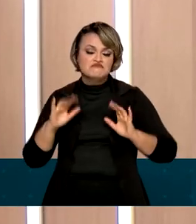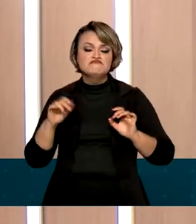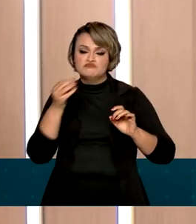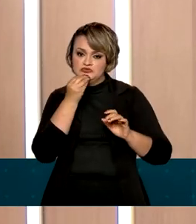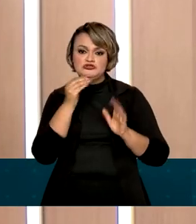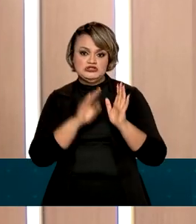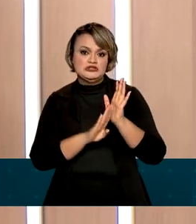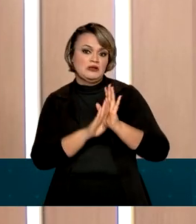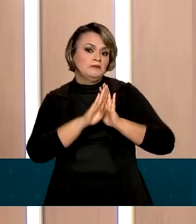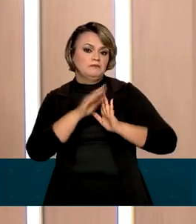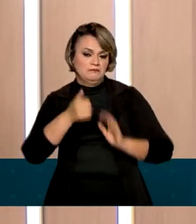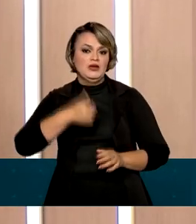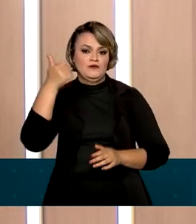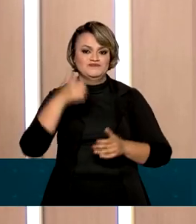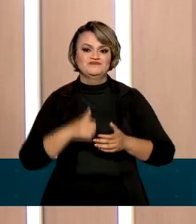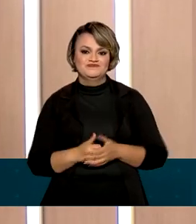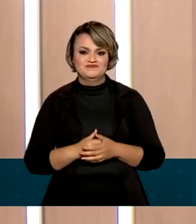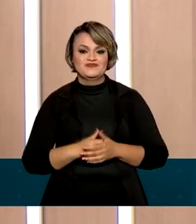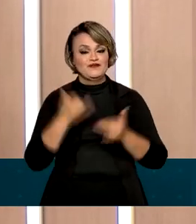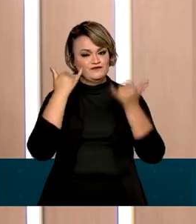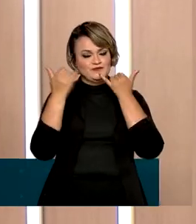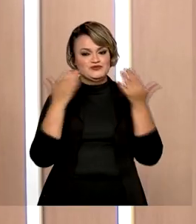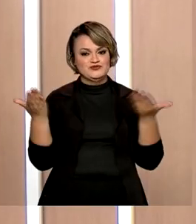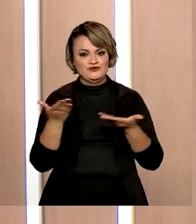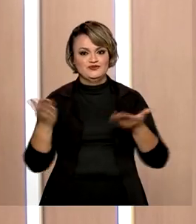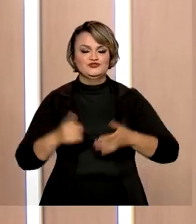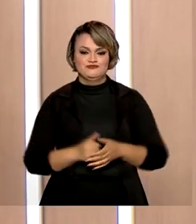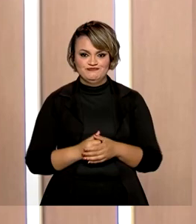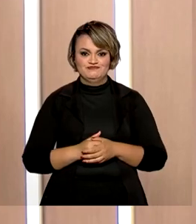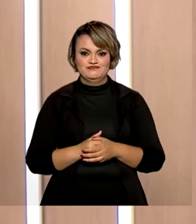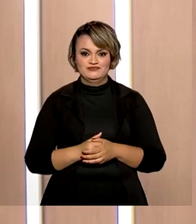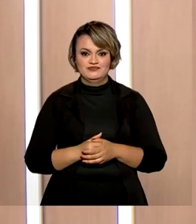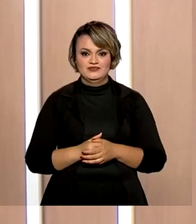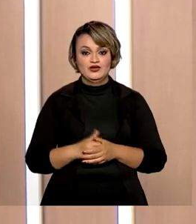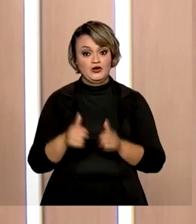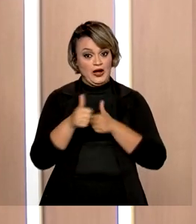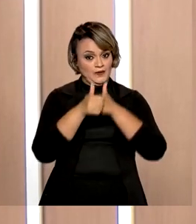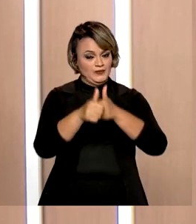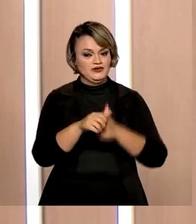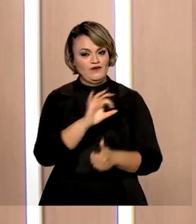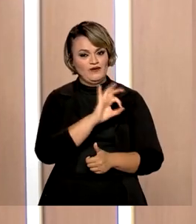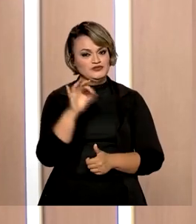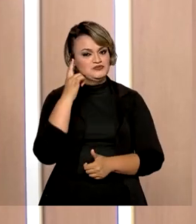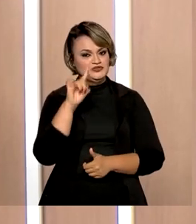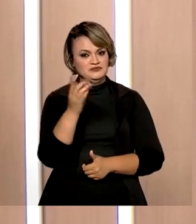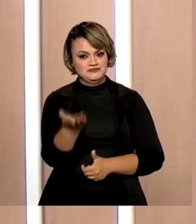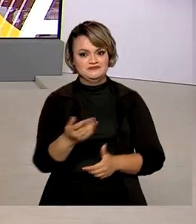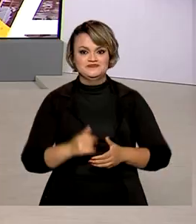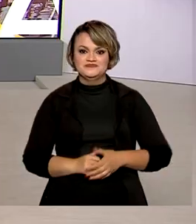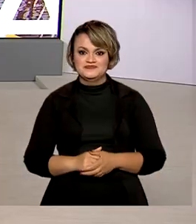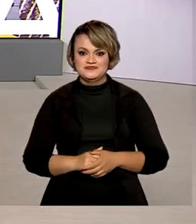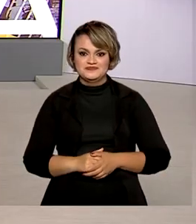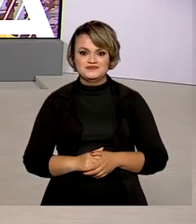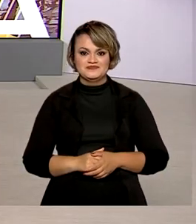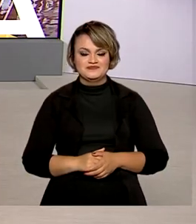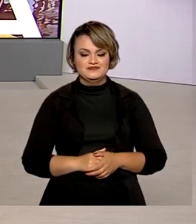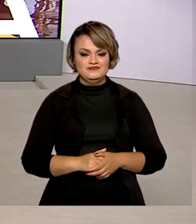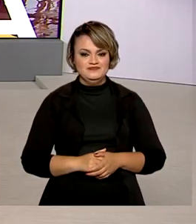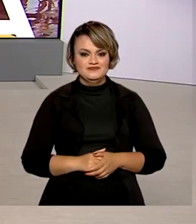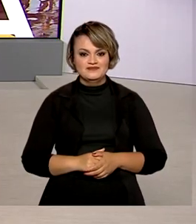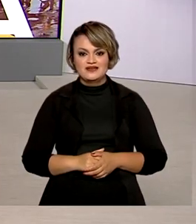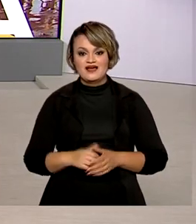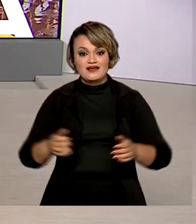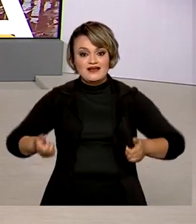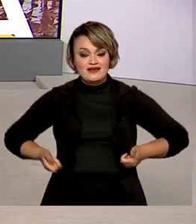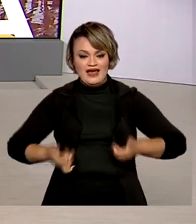certamente esse número seria ainda maior. Essa informação que nós tínhamos para você hoje, continue conosco e tenha um ótimo dia. E o